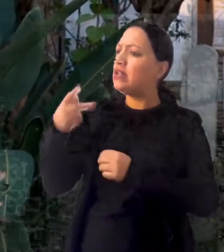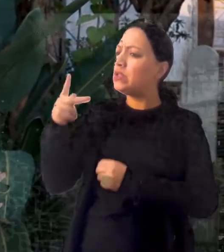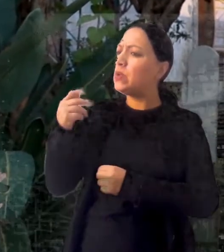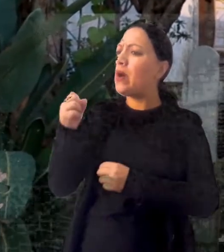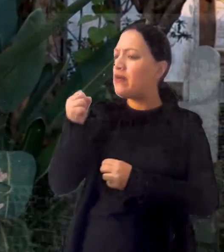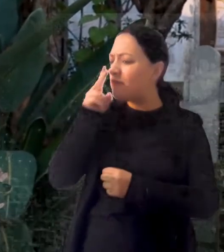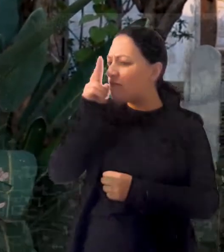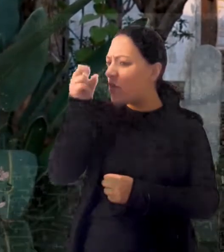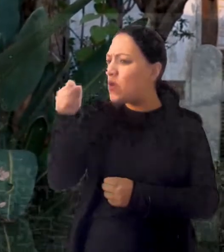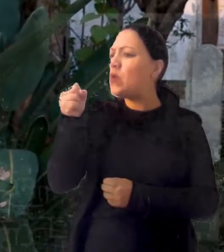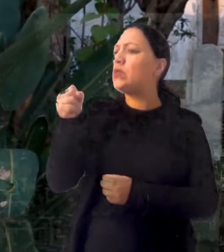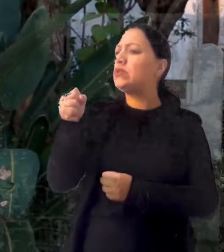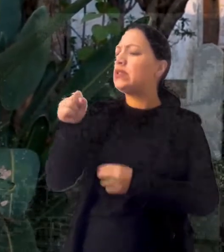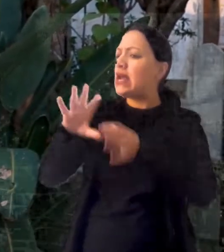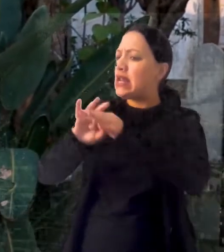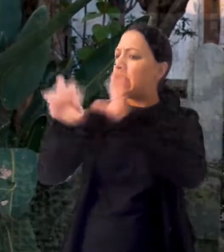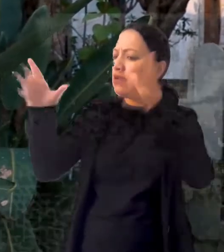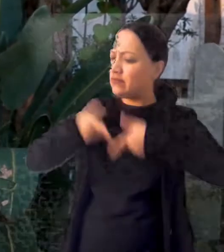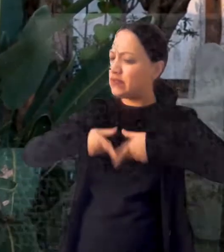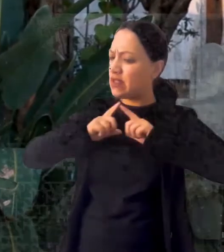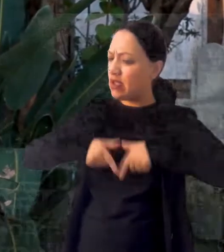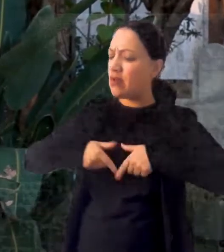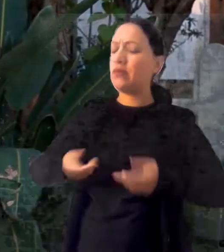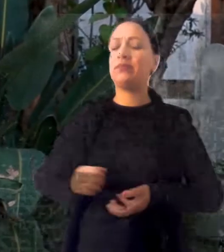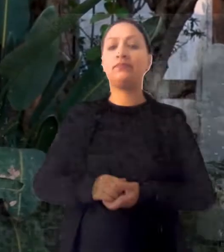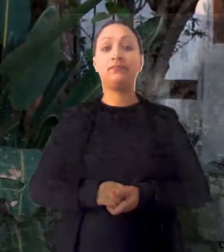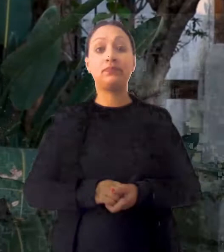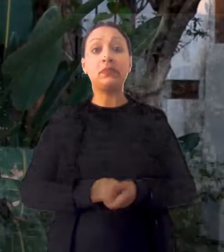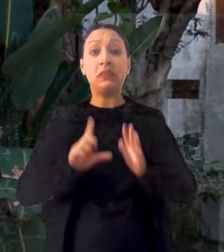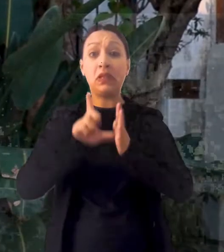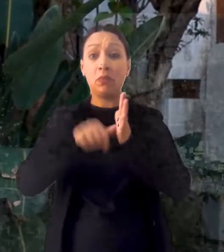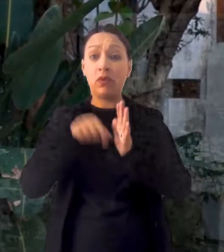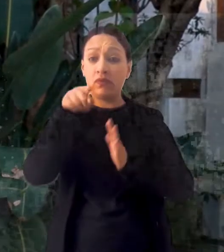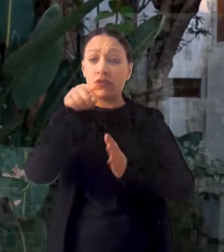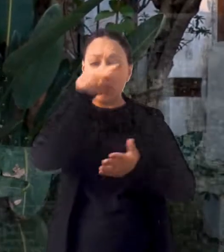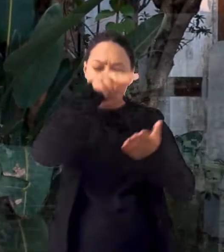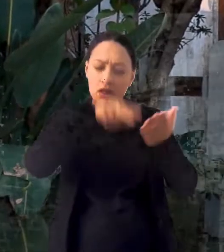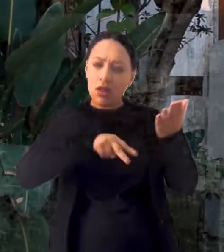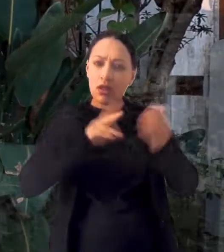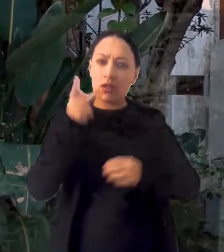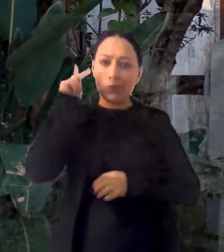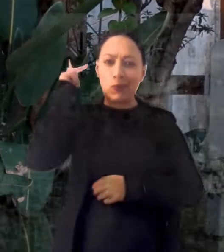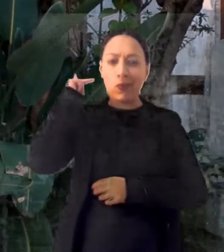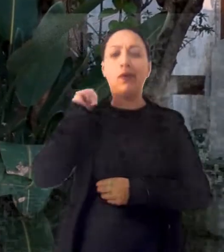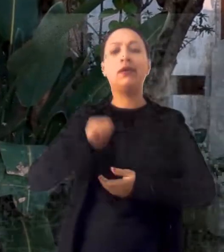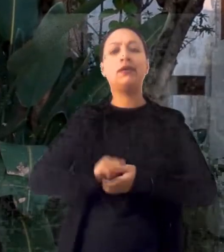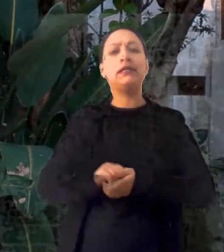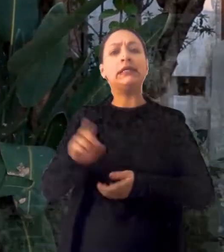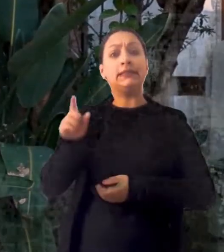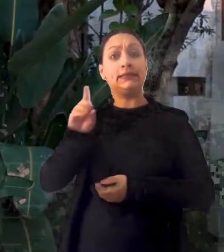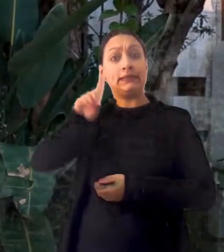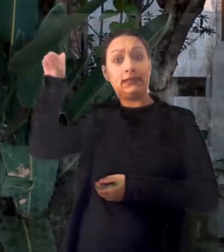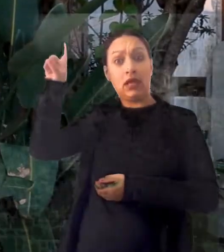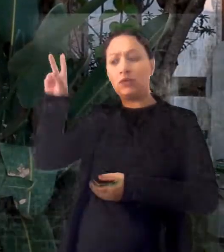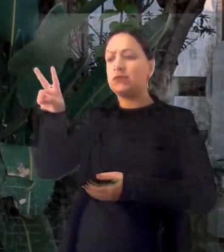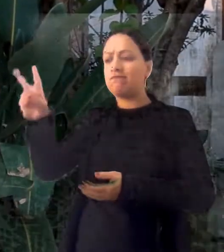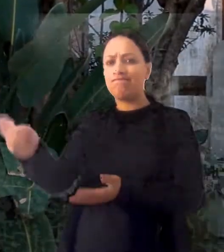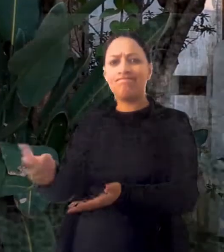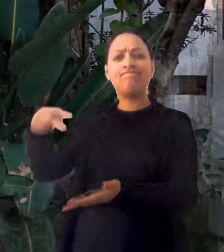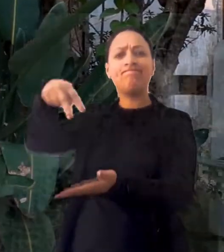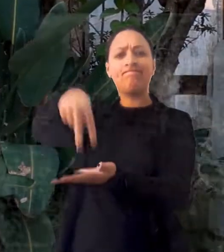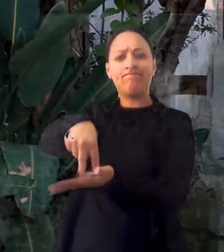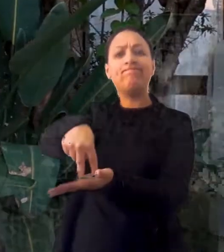Vai nessa tua força e livra Israel da mão dos midianitas, lá no versículo 14. Então, mas a gente vai ver que a história, o restante da história você